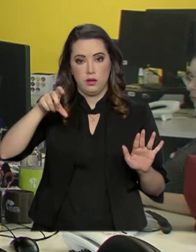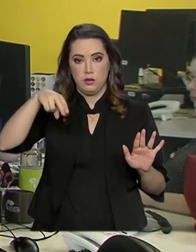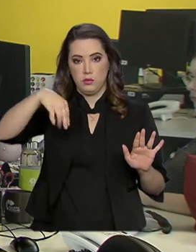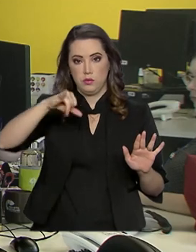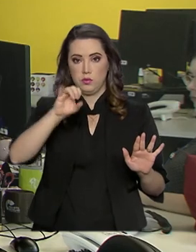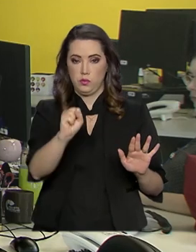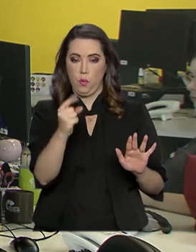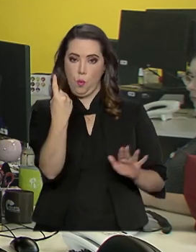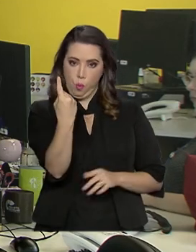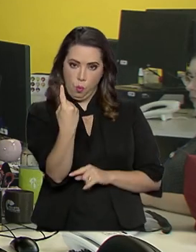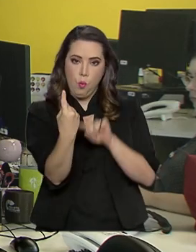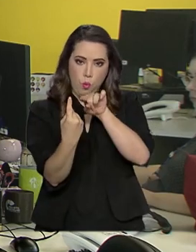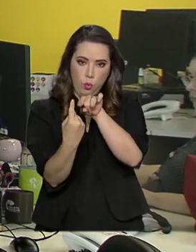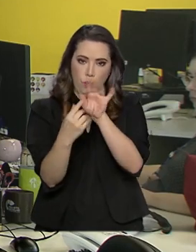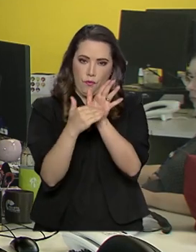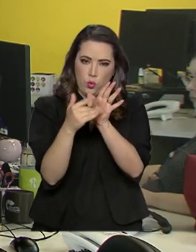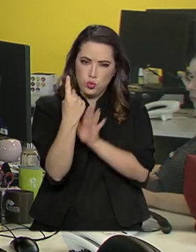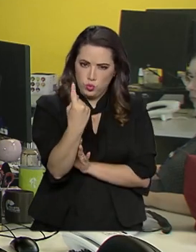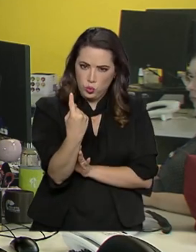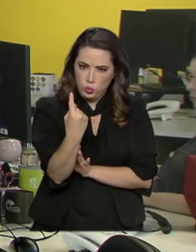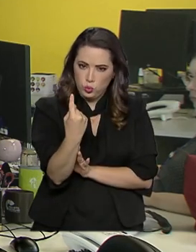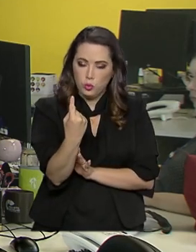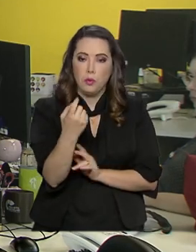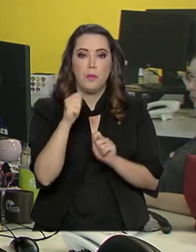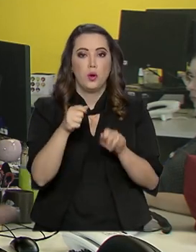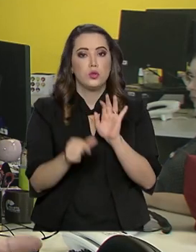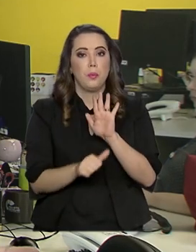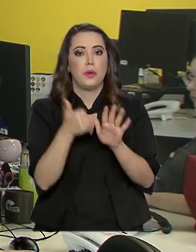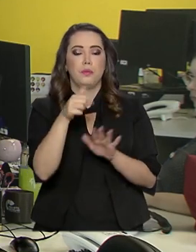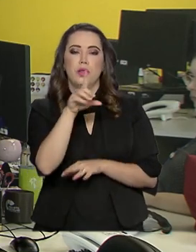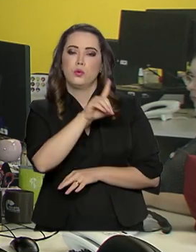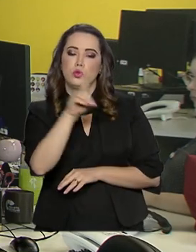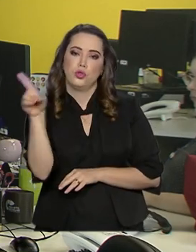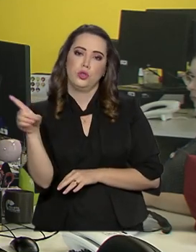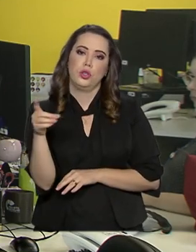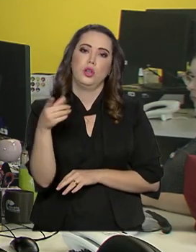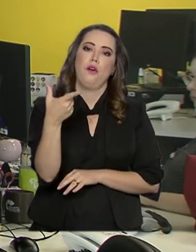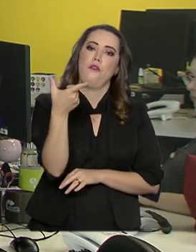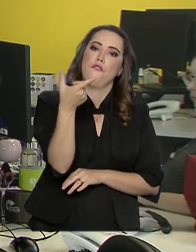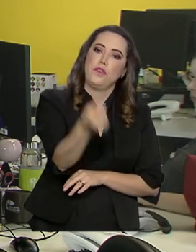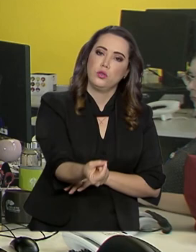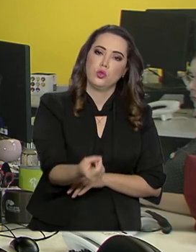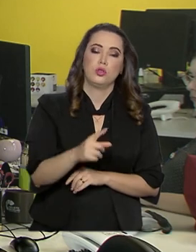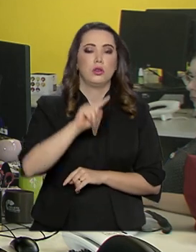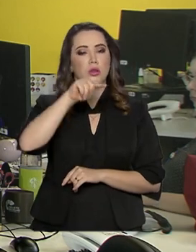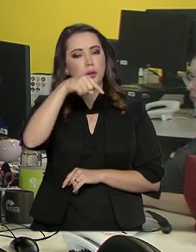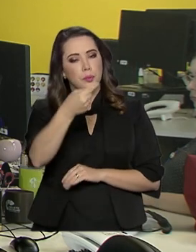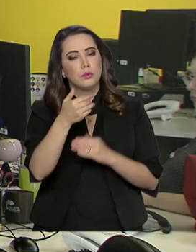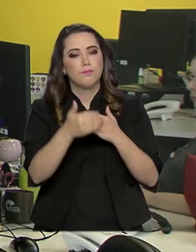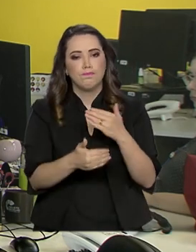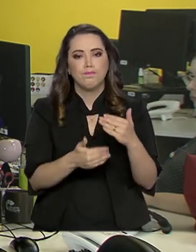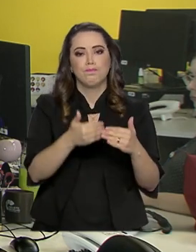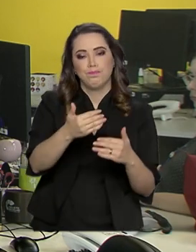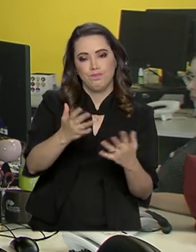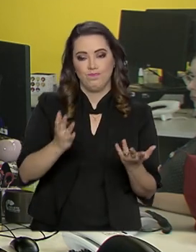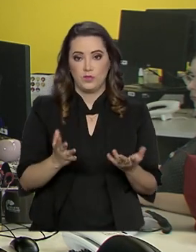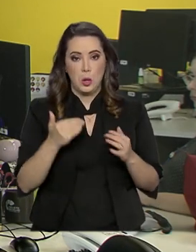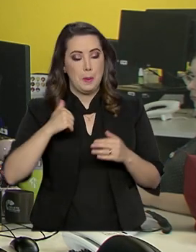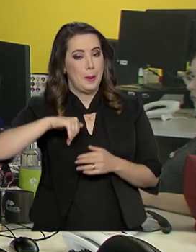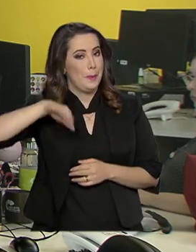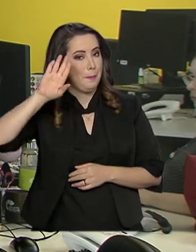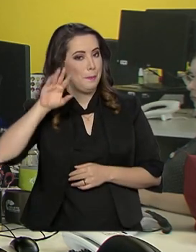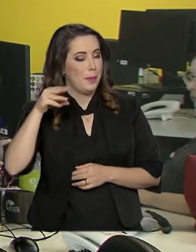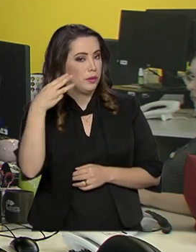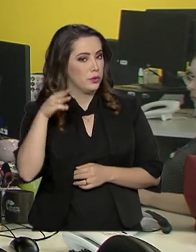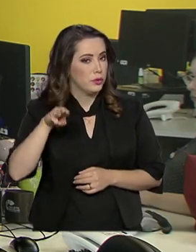Final 1 podem sacar no primeiro dia do pagamento, já que eles com o Final 2 resgatam o recurso no segundo dia e assim por diante. Mais de